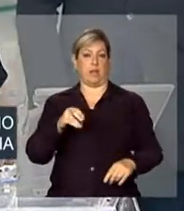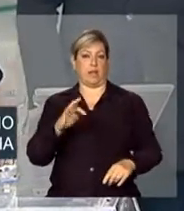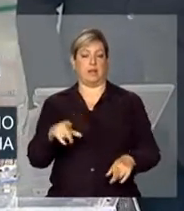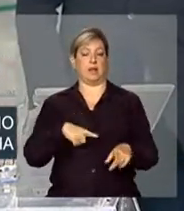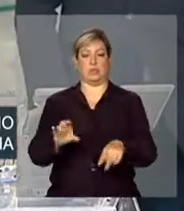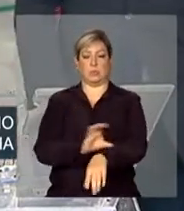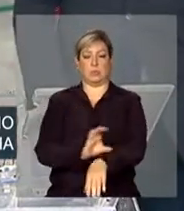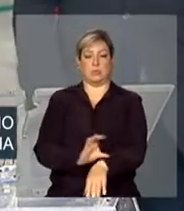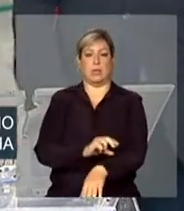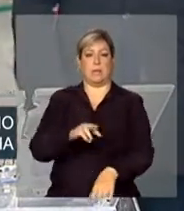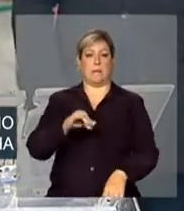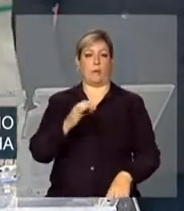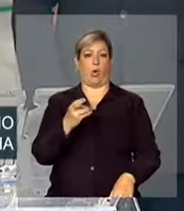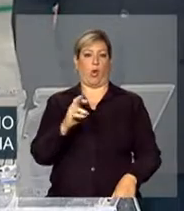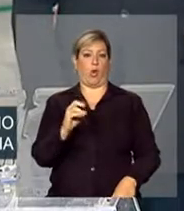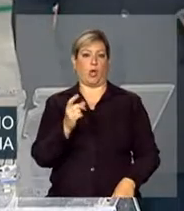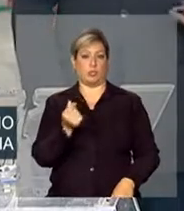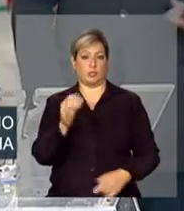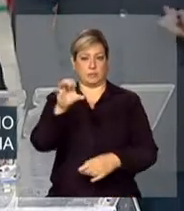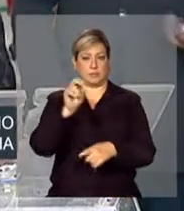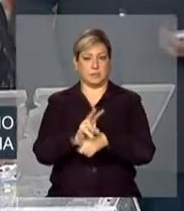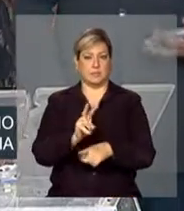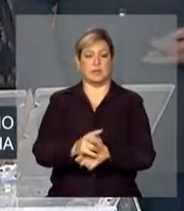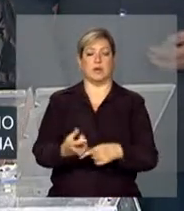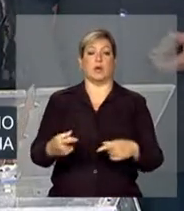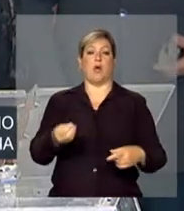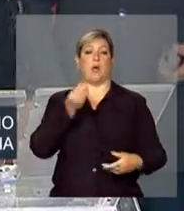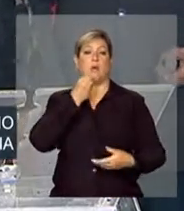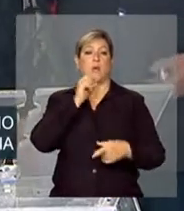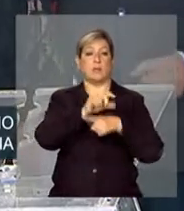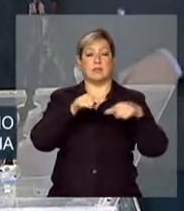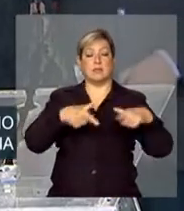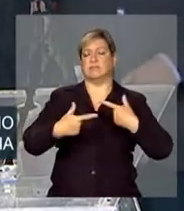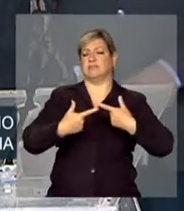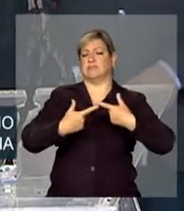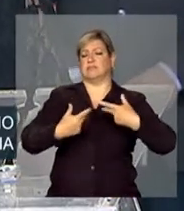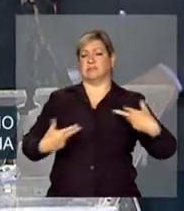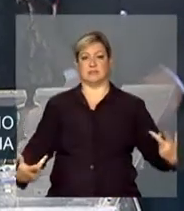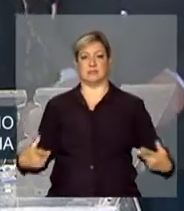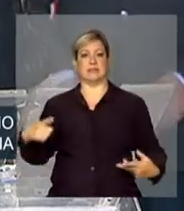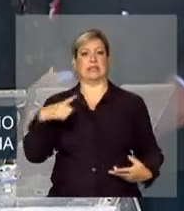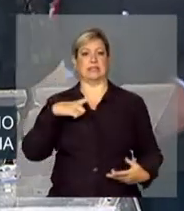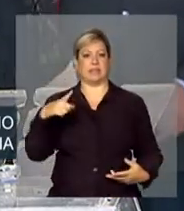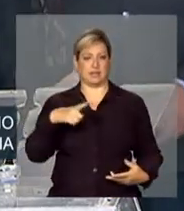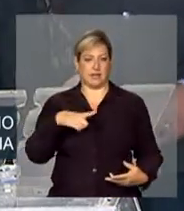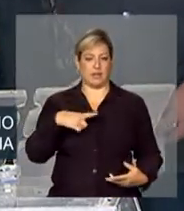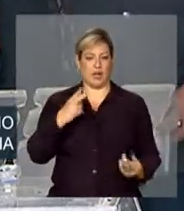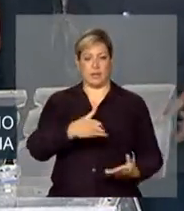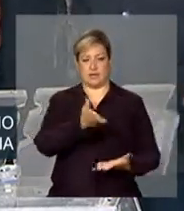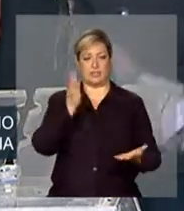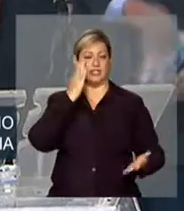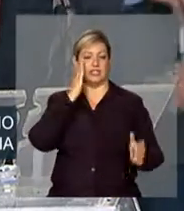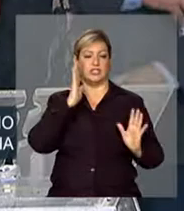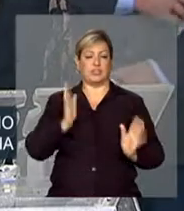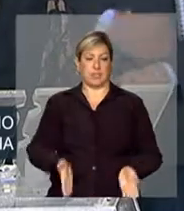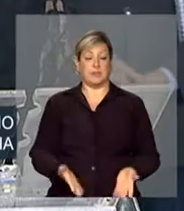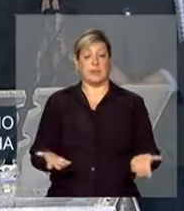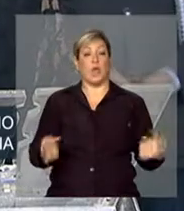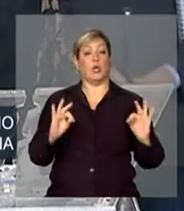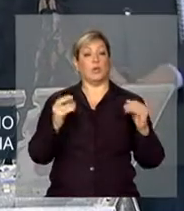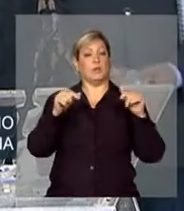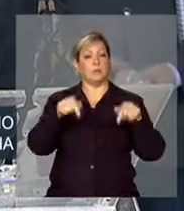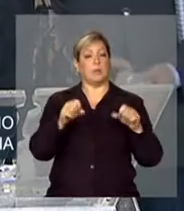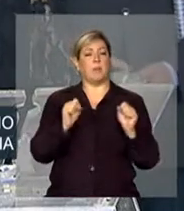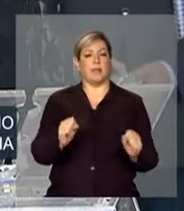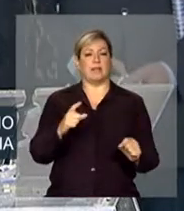microcrédito, oportunidades de emprego. E, para isso, nós estamos desenvolvendo uma série de coisas, como os senhores sabem. Então, tudo isso